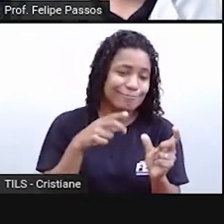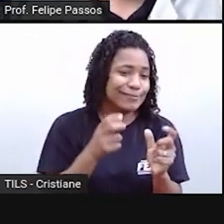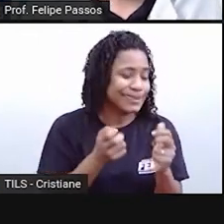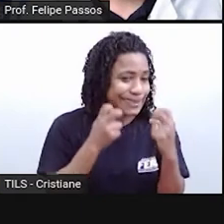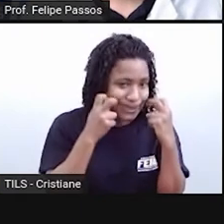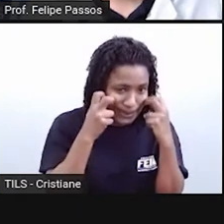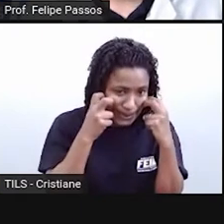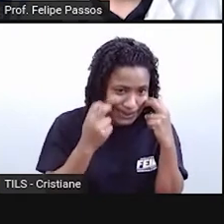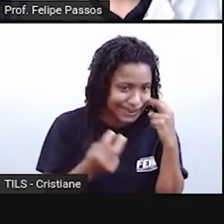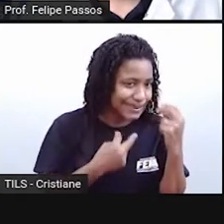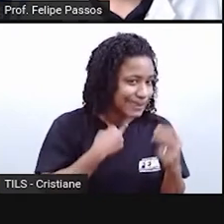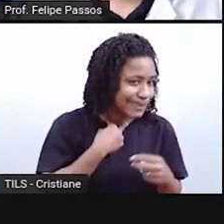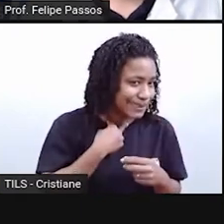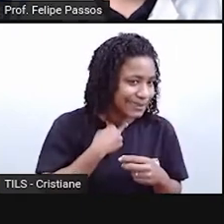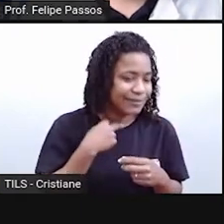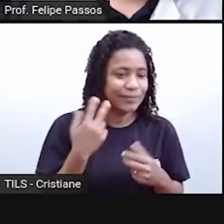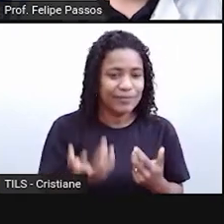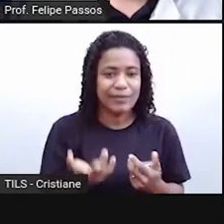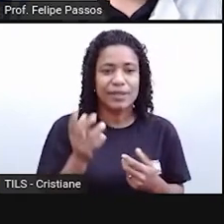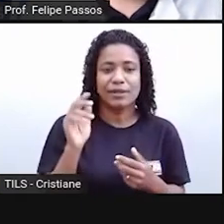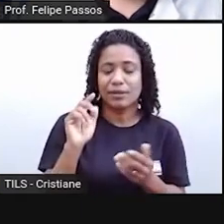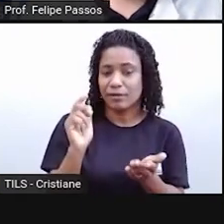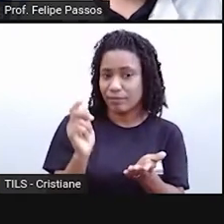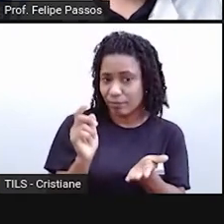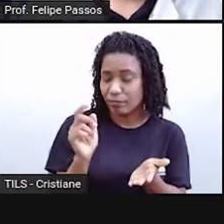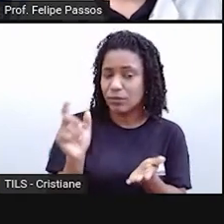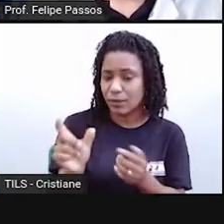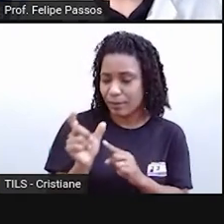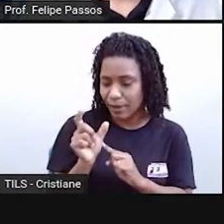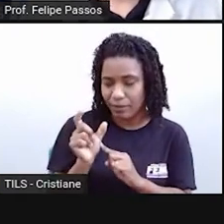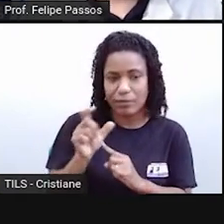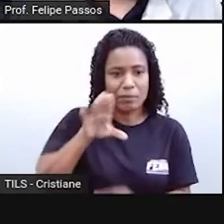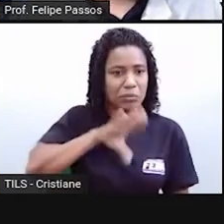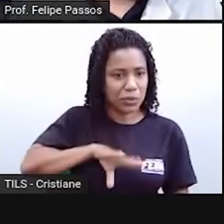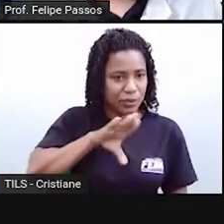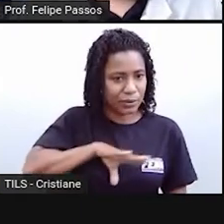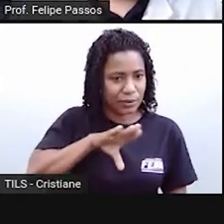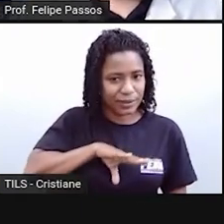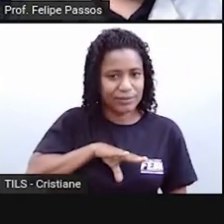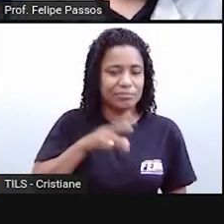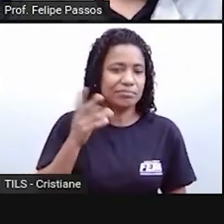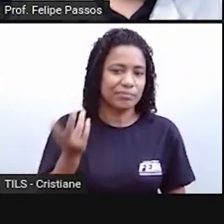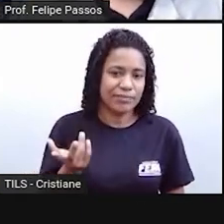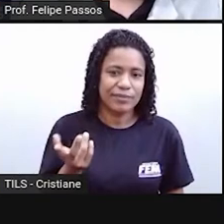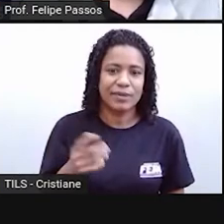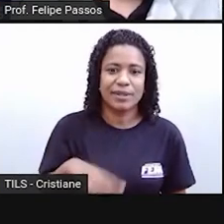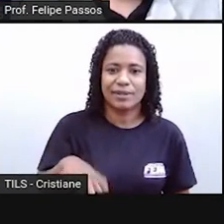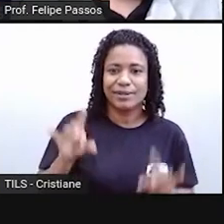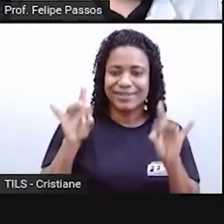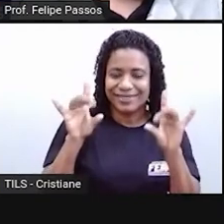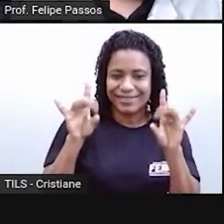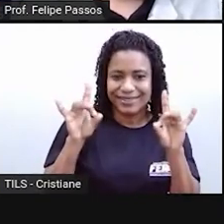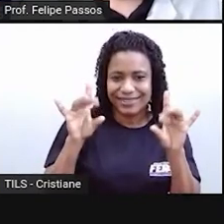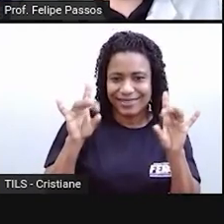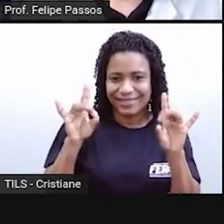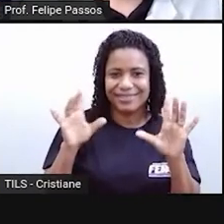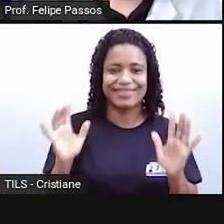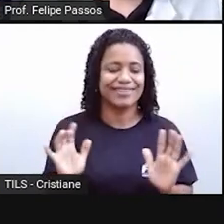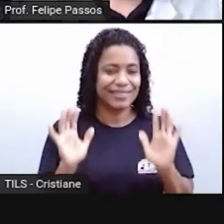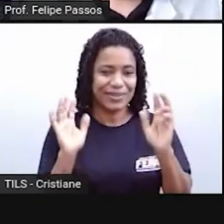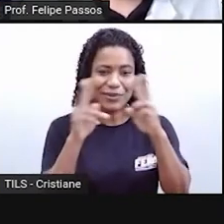achei que tinha escrito errado. Na verdade, era aportuguesamento. Chique, basquete, clipe,